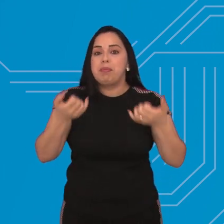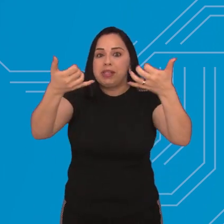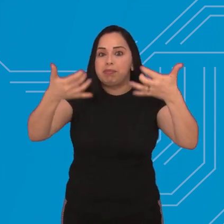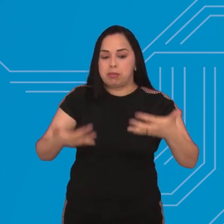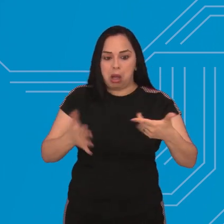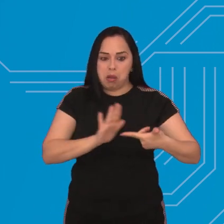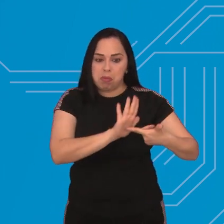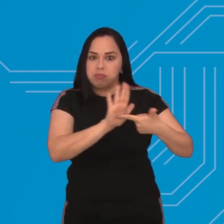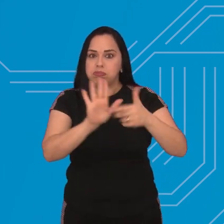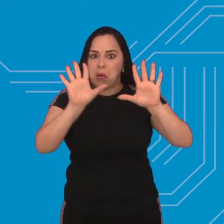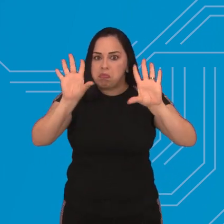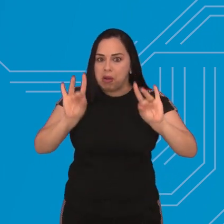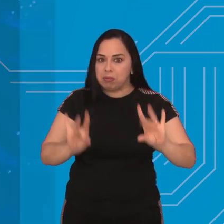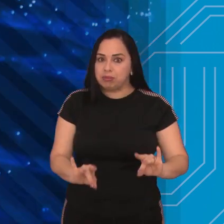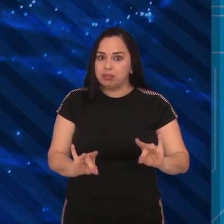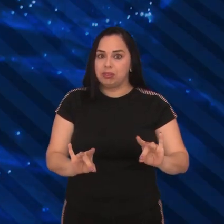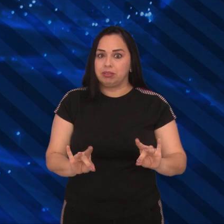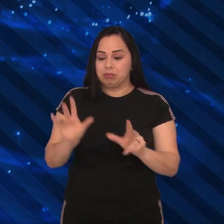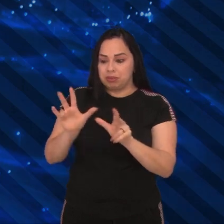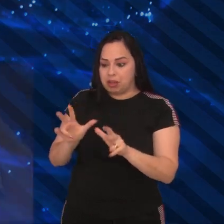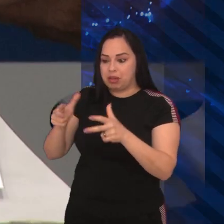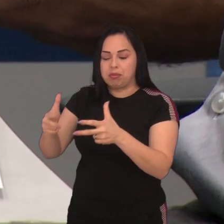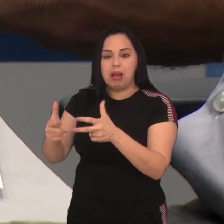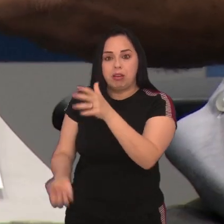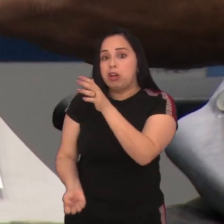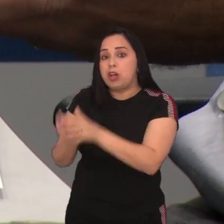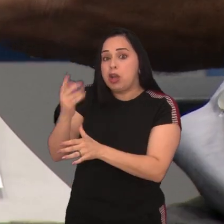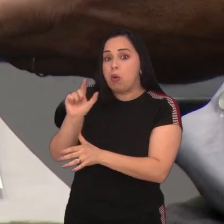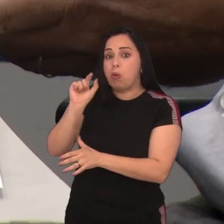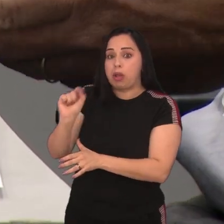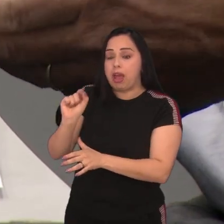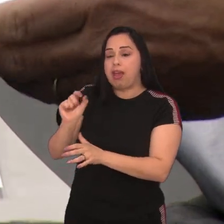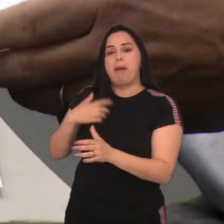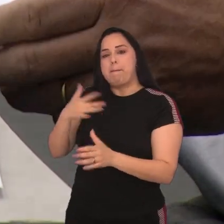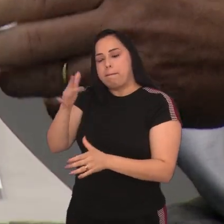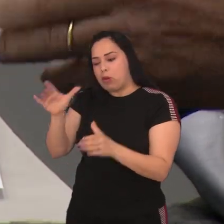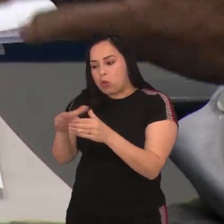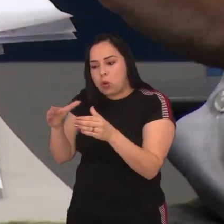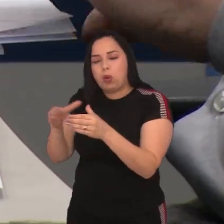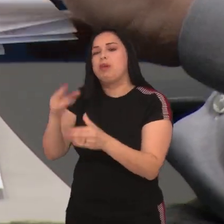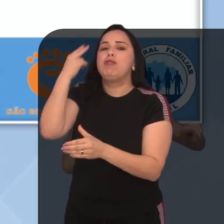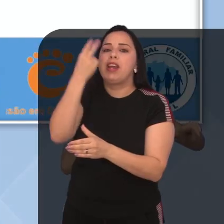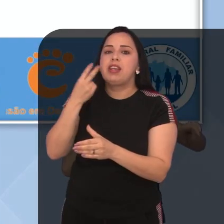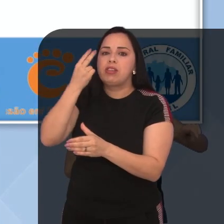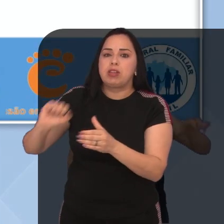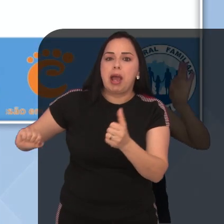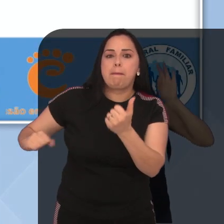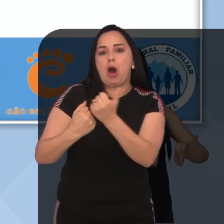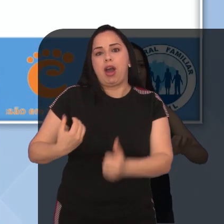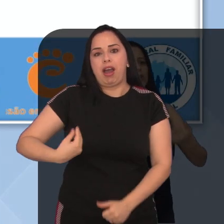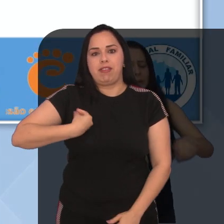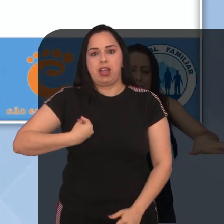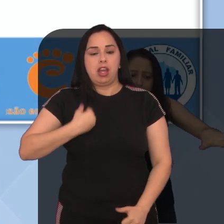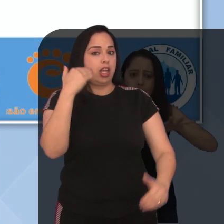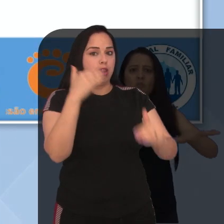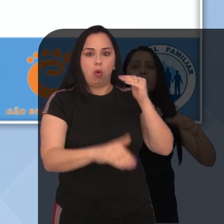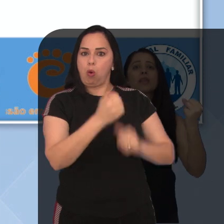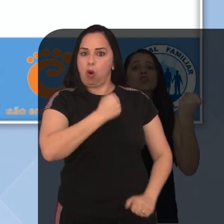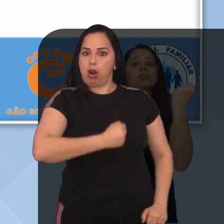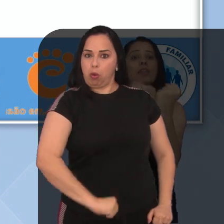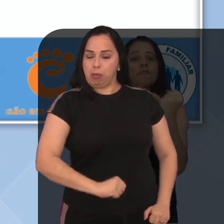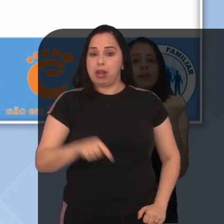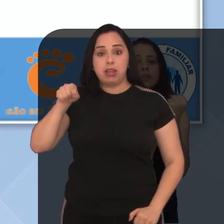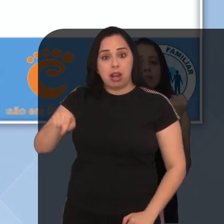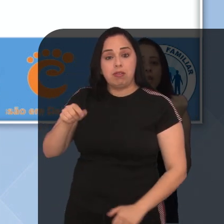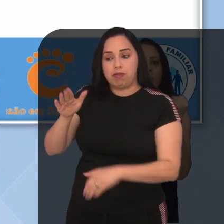Vamos aos destaques desta edição? Câmara cria frente parlamentar em defesa da vida, grupo contrário à descriminalização do